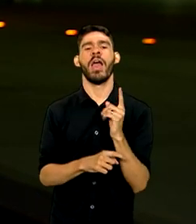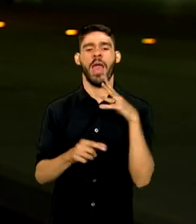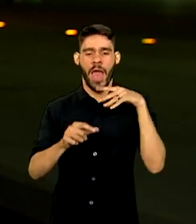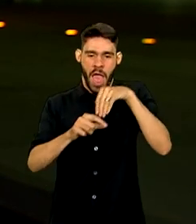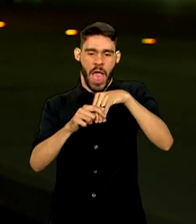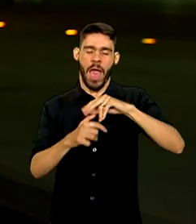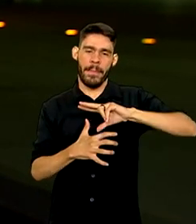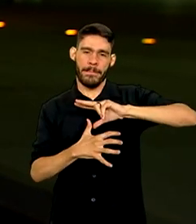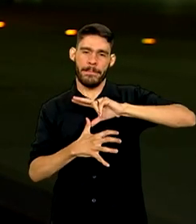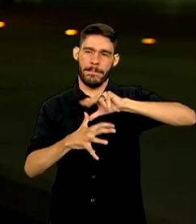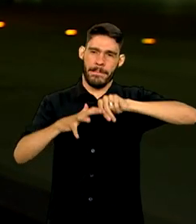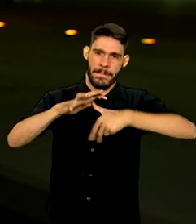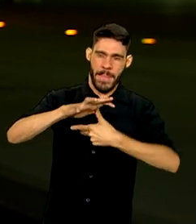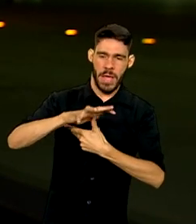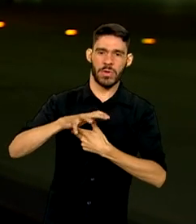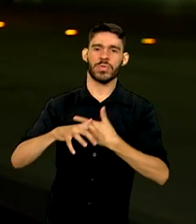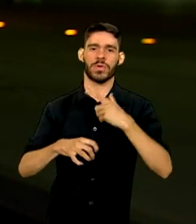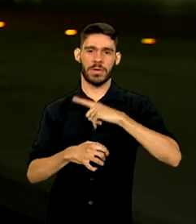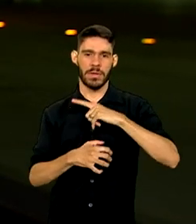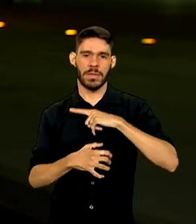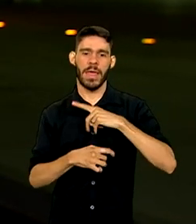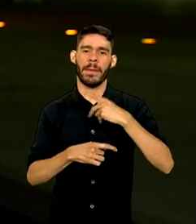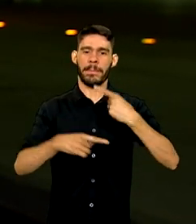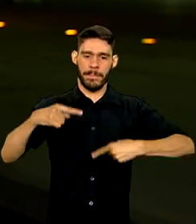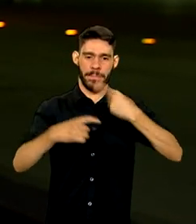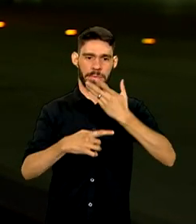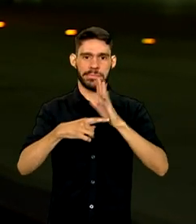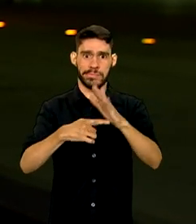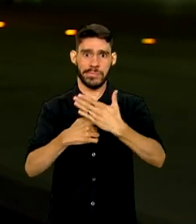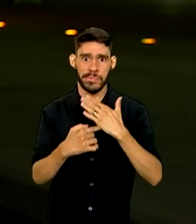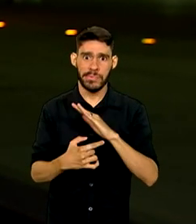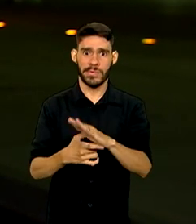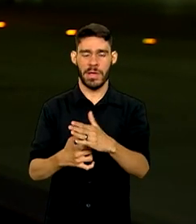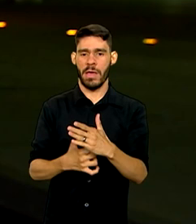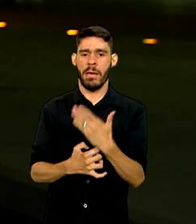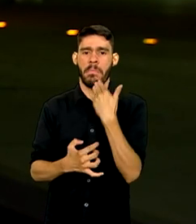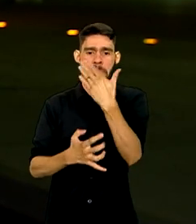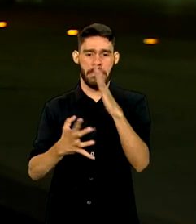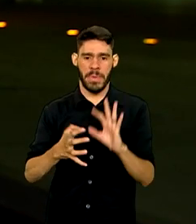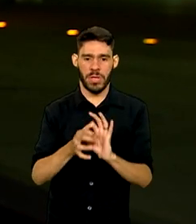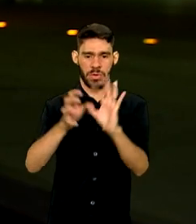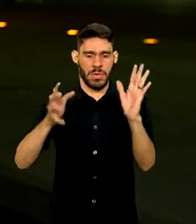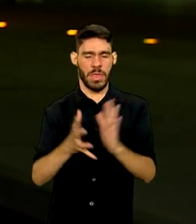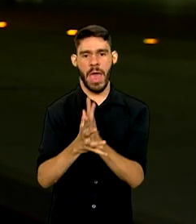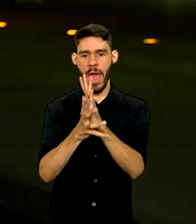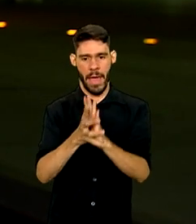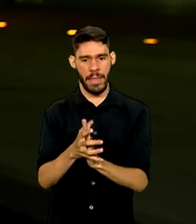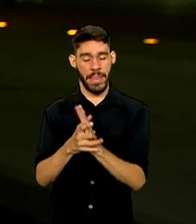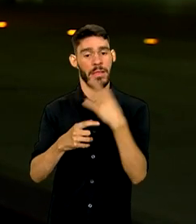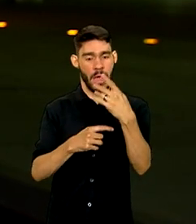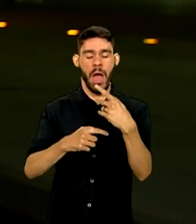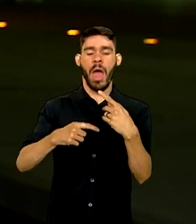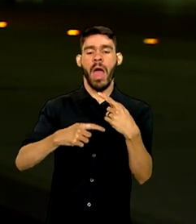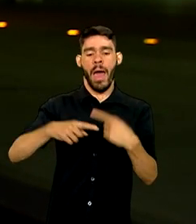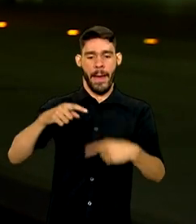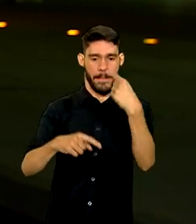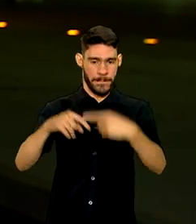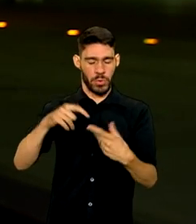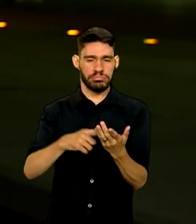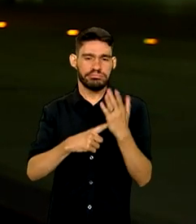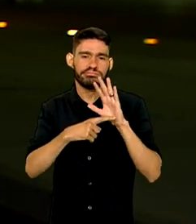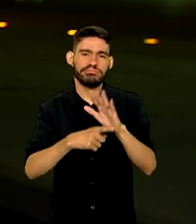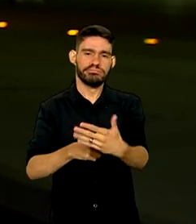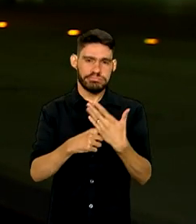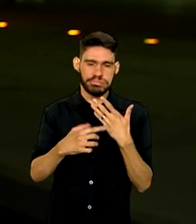política de reciprocidade, portanto não precisam solicitar visto. Aliás, sobre a política de reciprocidade, o governo